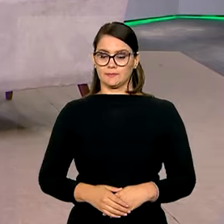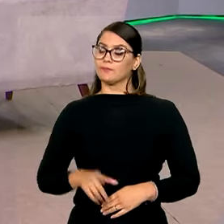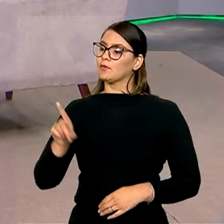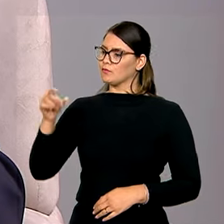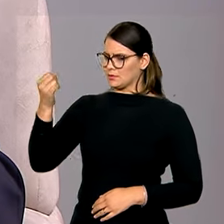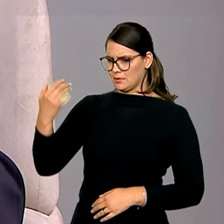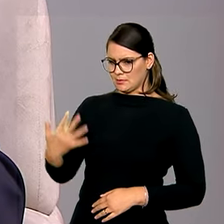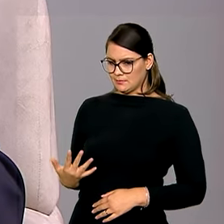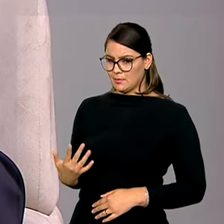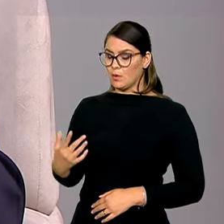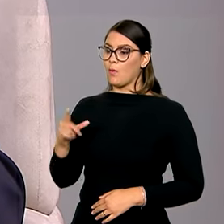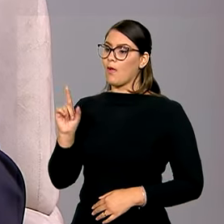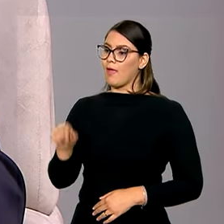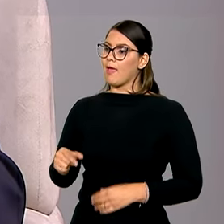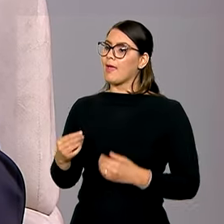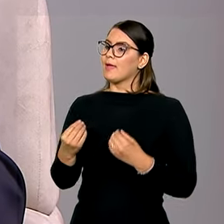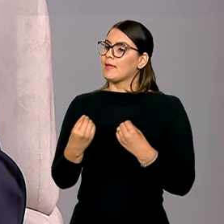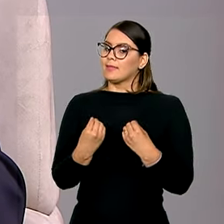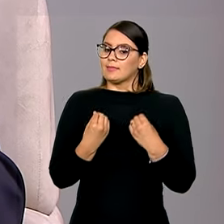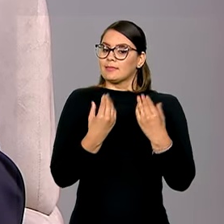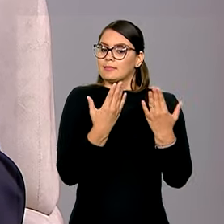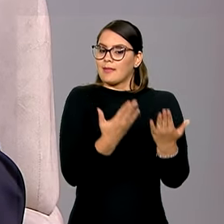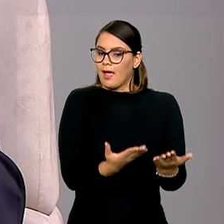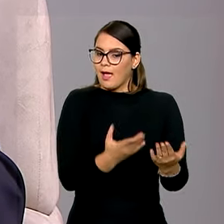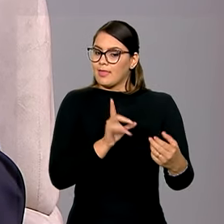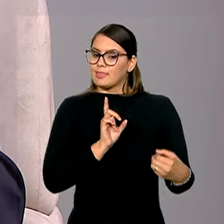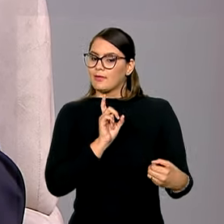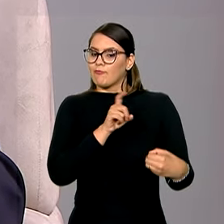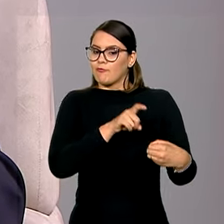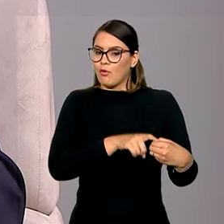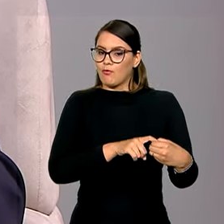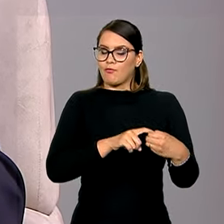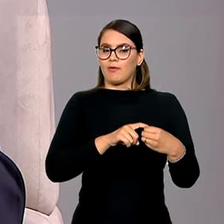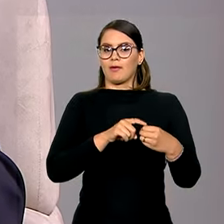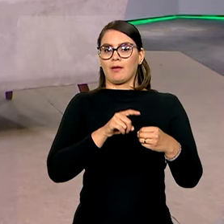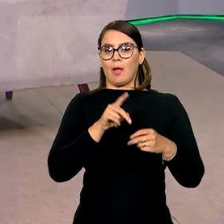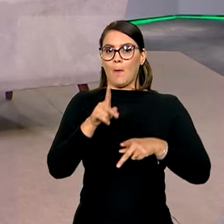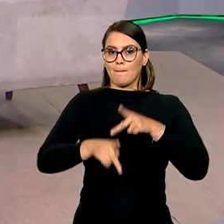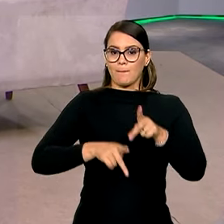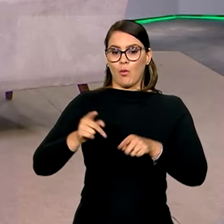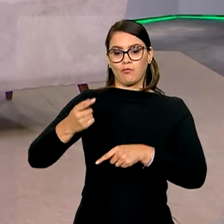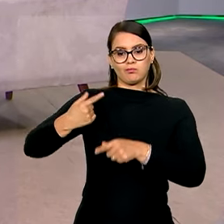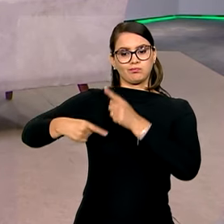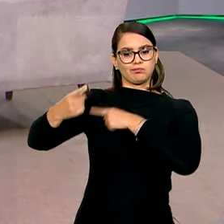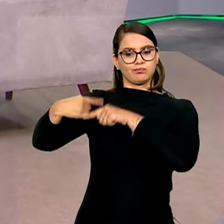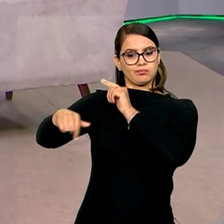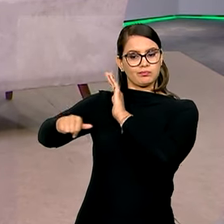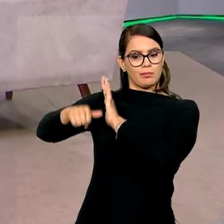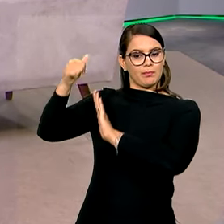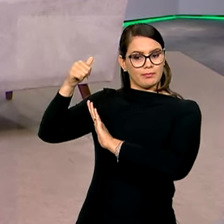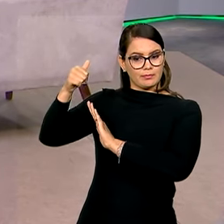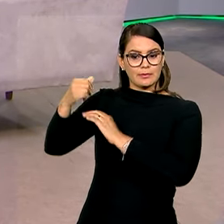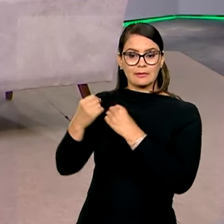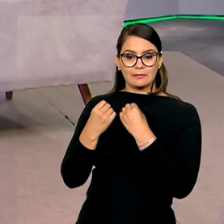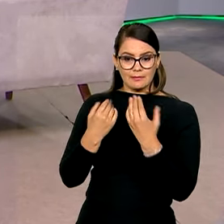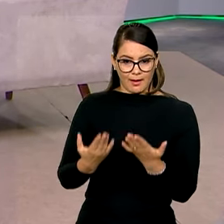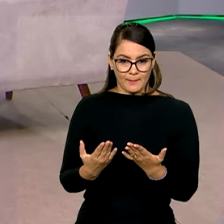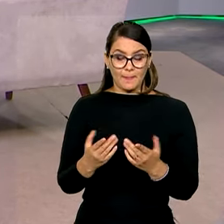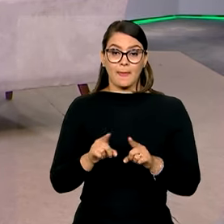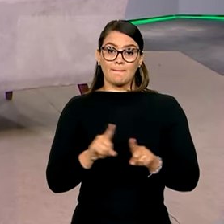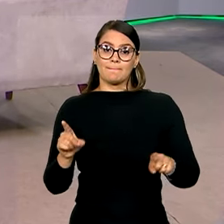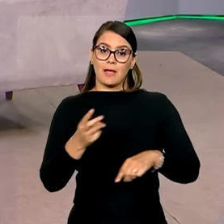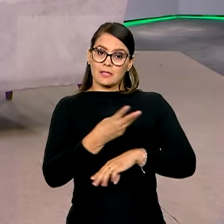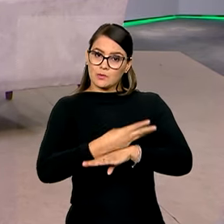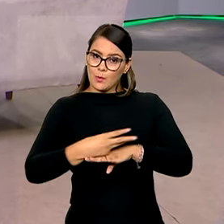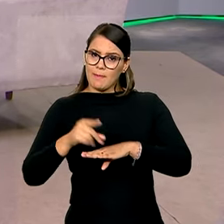trata-se inicialmente aí de devolver aos povos originários ali uma terra que sempre lhes pertenceu, né? Mas, da parte do IBAMA, há